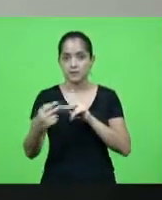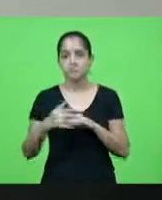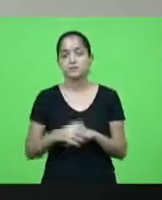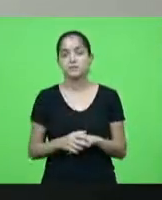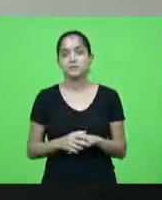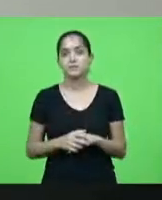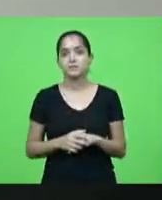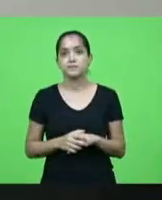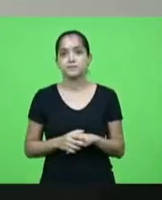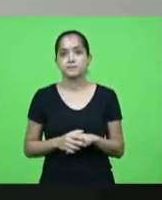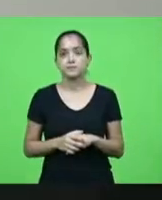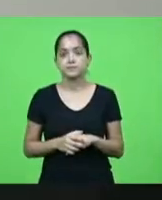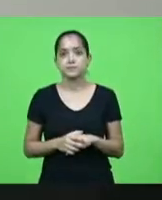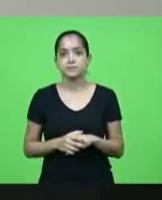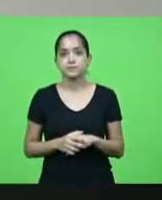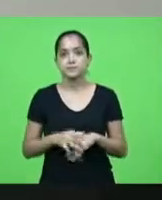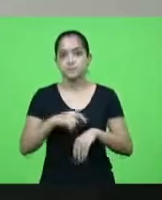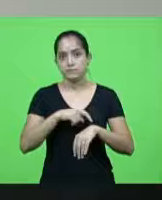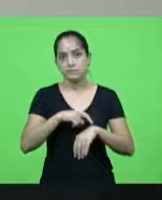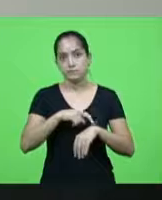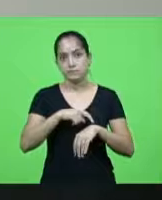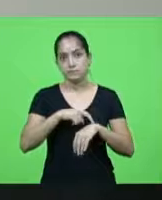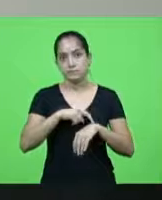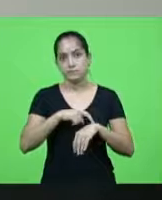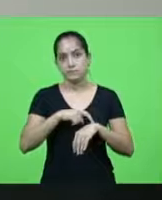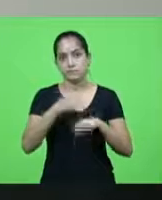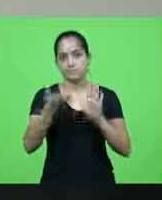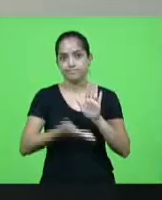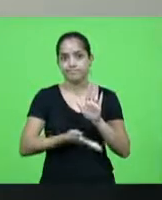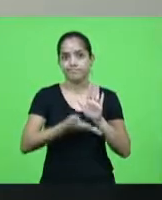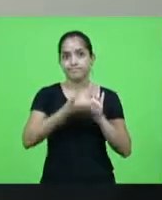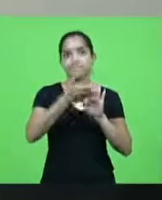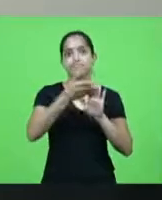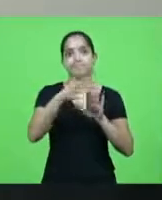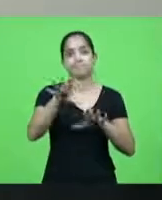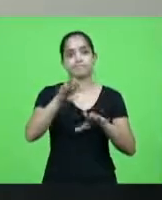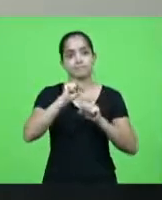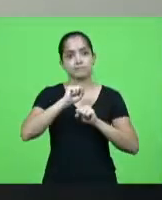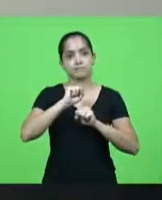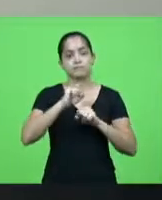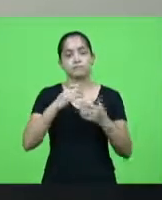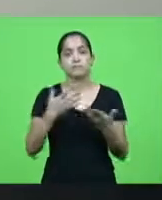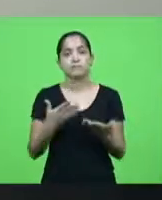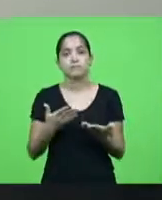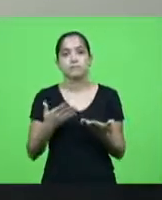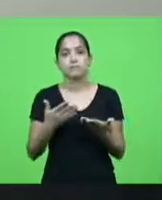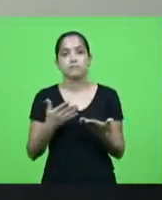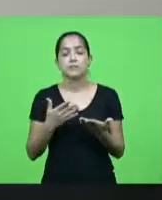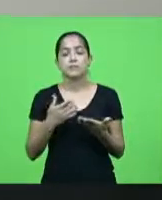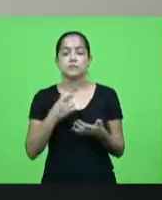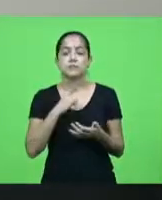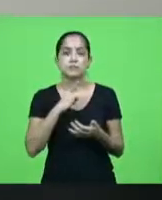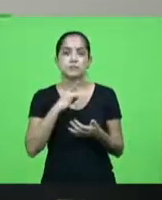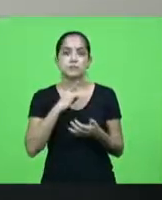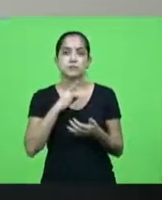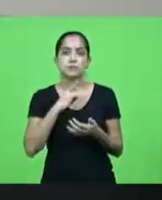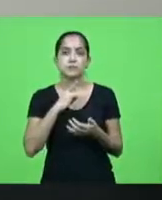momento de aumento das contaminações senhor presidente nós tivemos